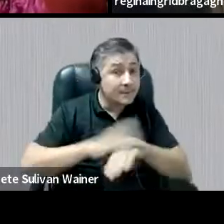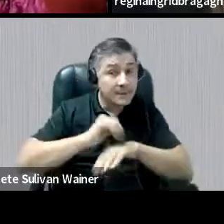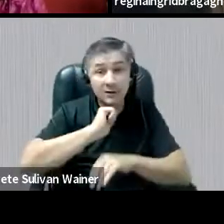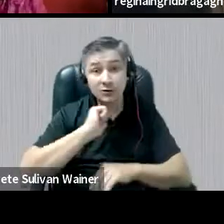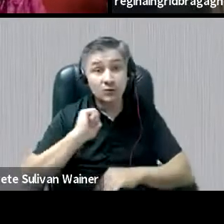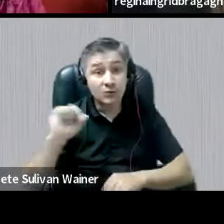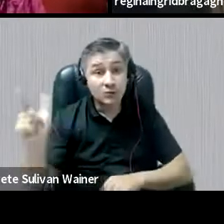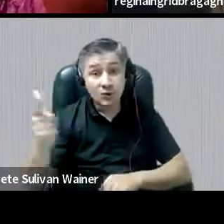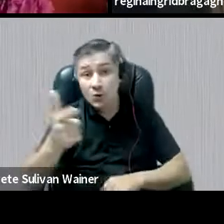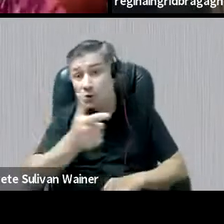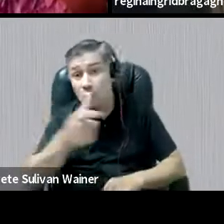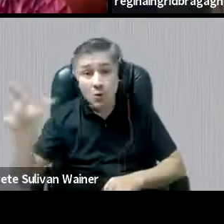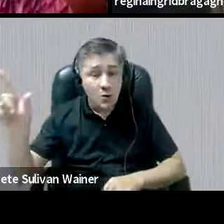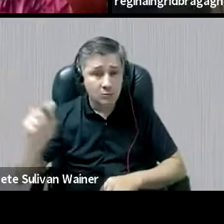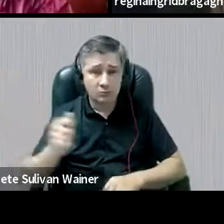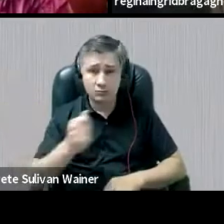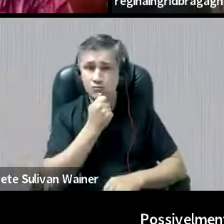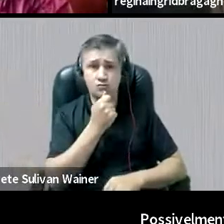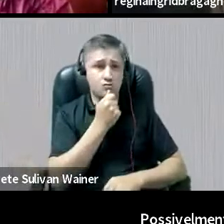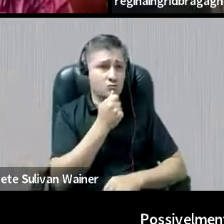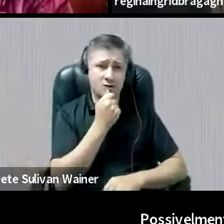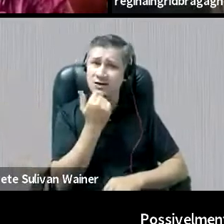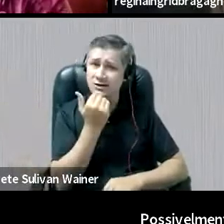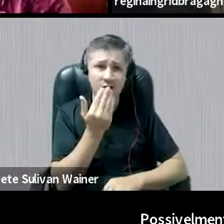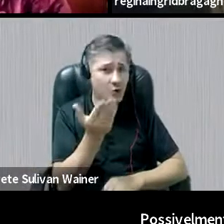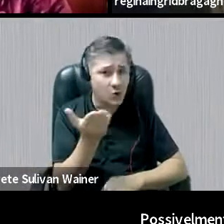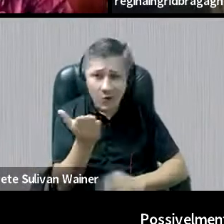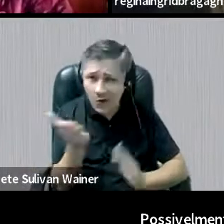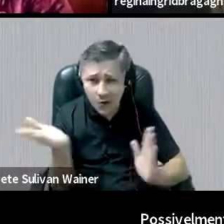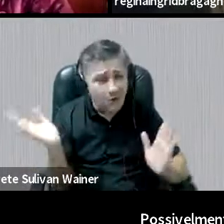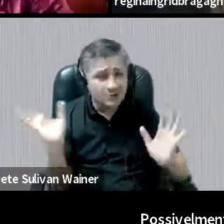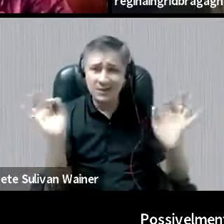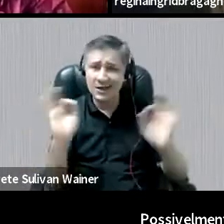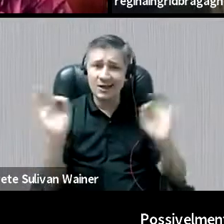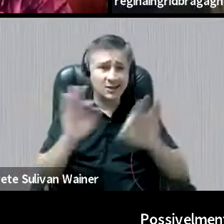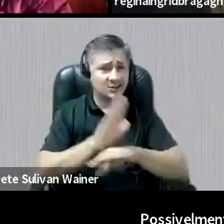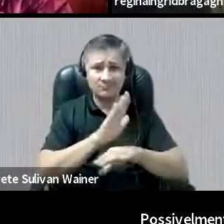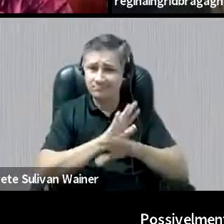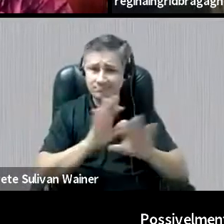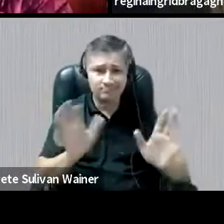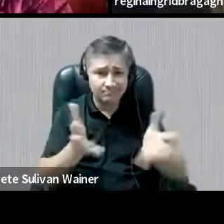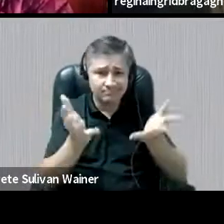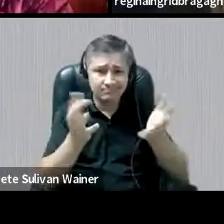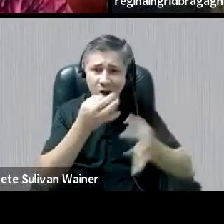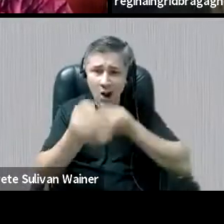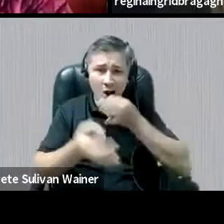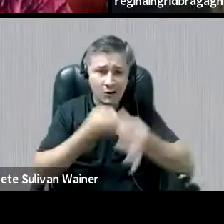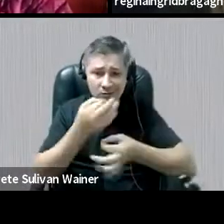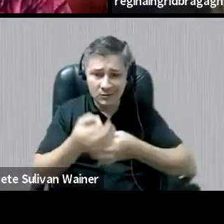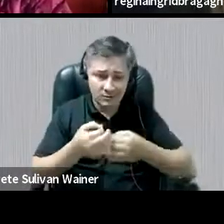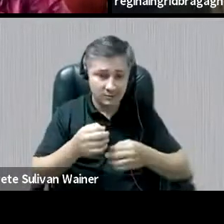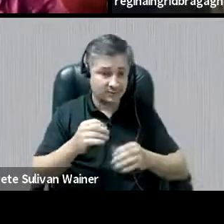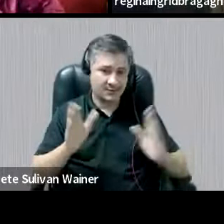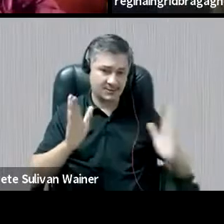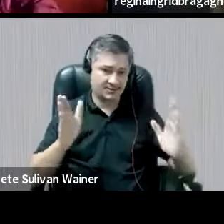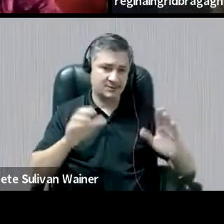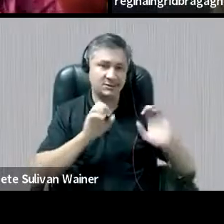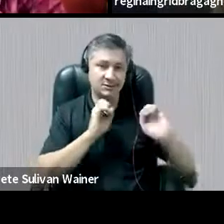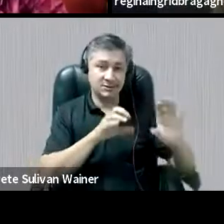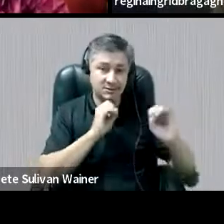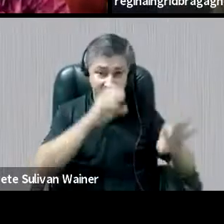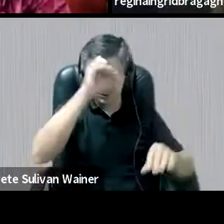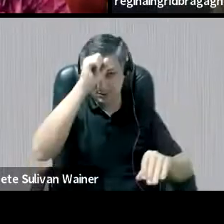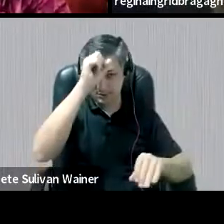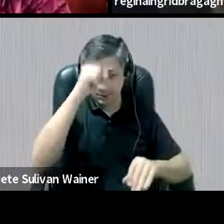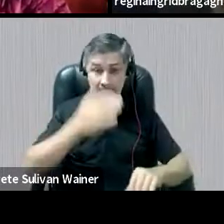não, né, a geração anterior, não consegue nem os auxiliar, né, nessa dimensão ensino-aprendizagem, e isso, para